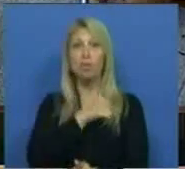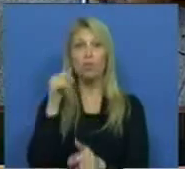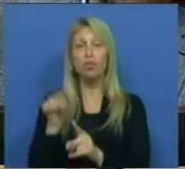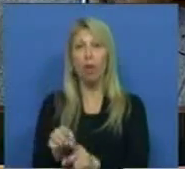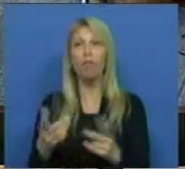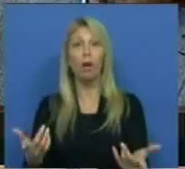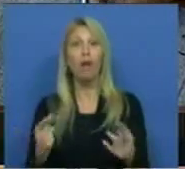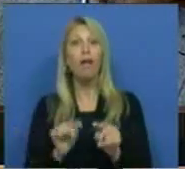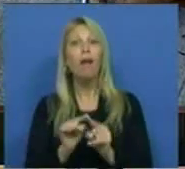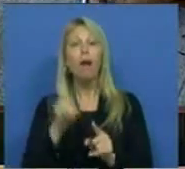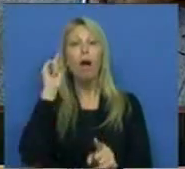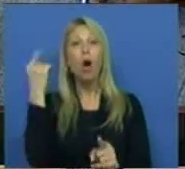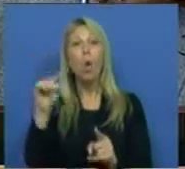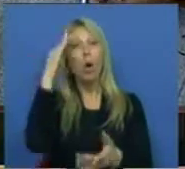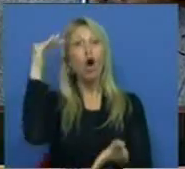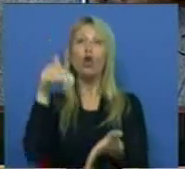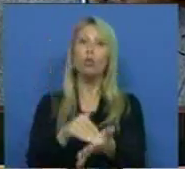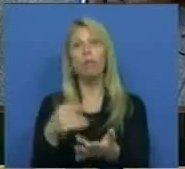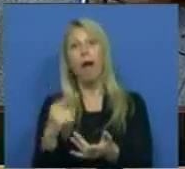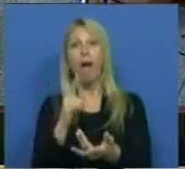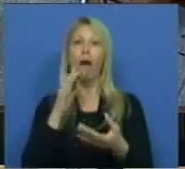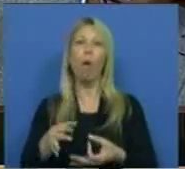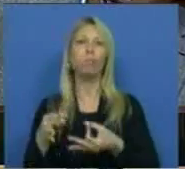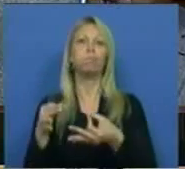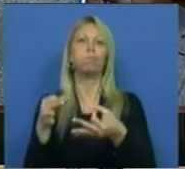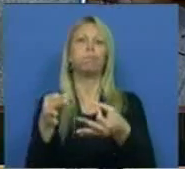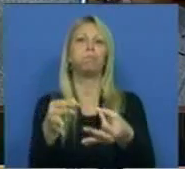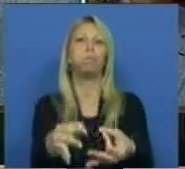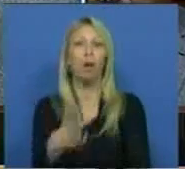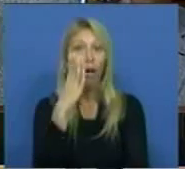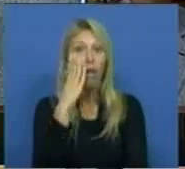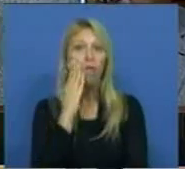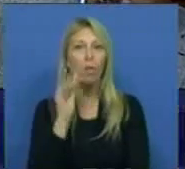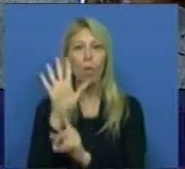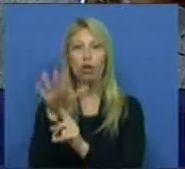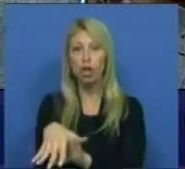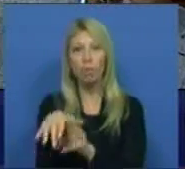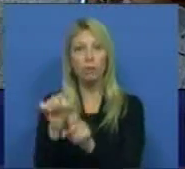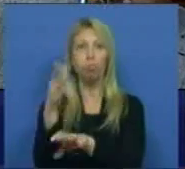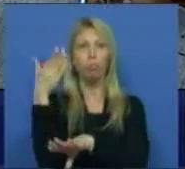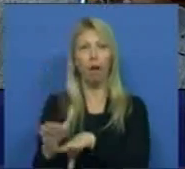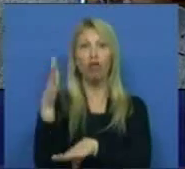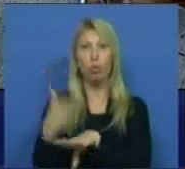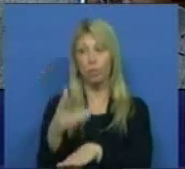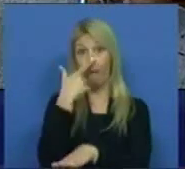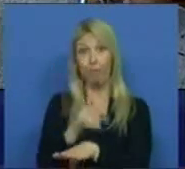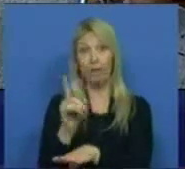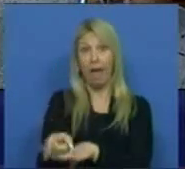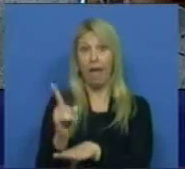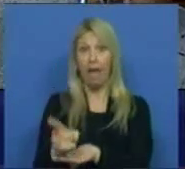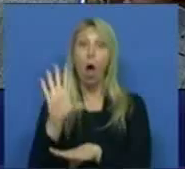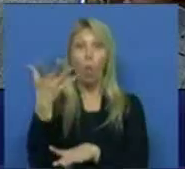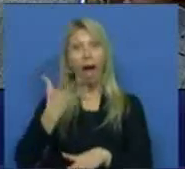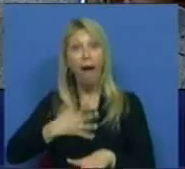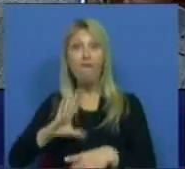cujo único efeito é prolongar a humilhação e a discriminação e a exclusão destas pessoas no acesso à